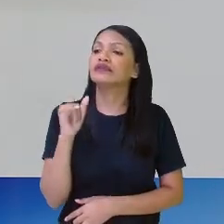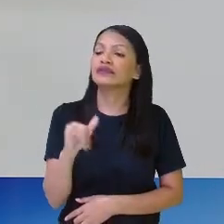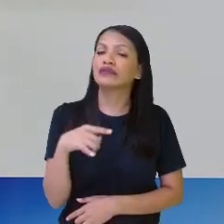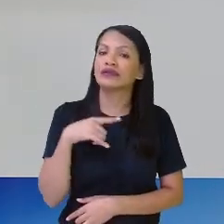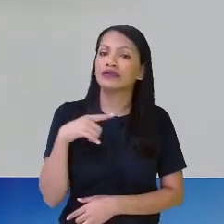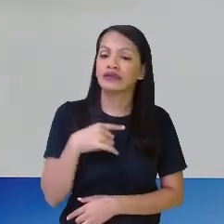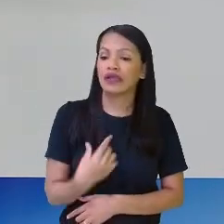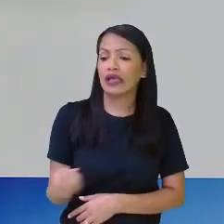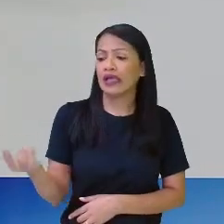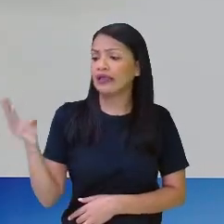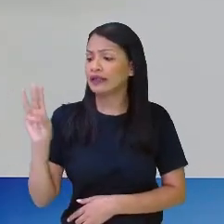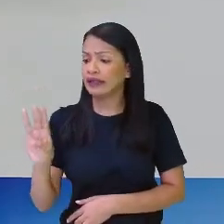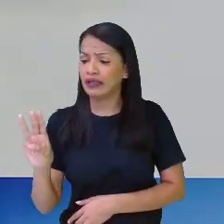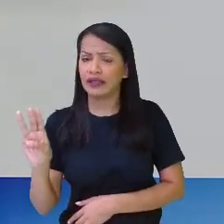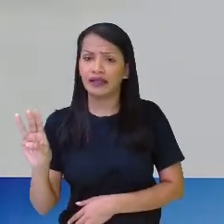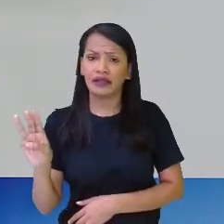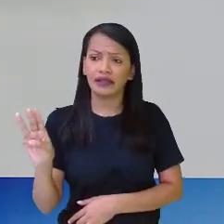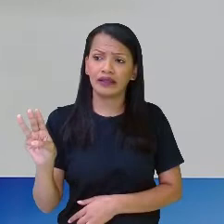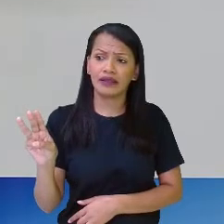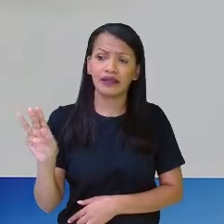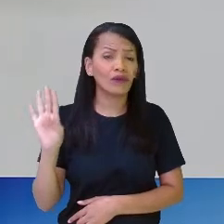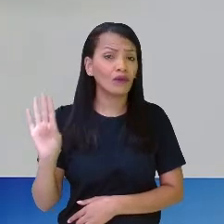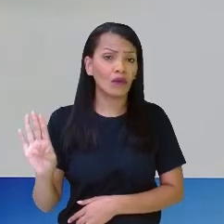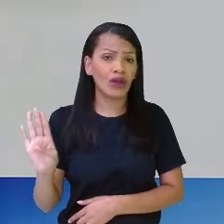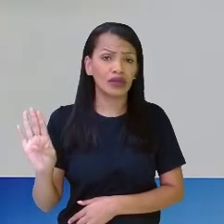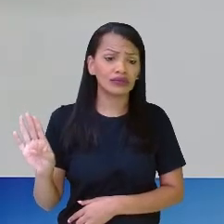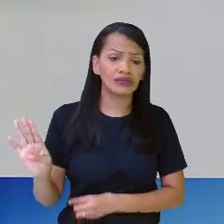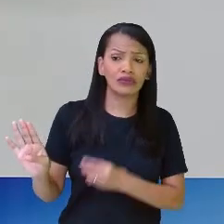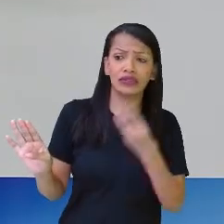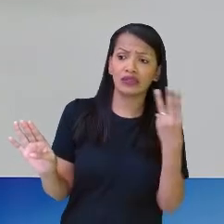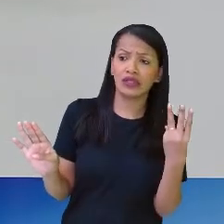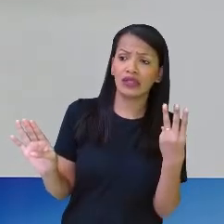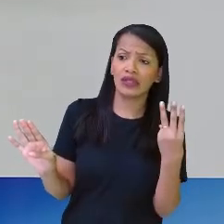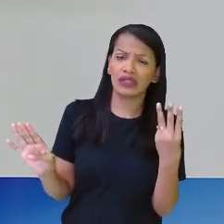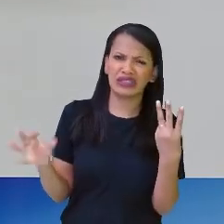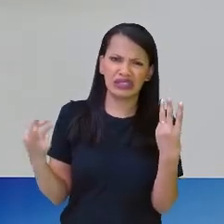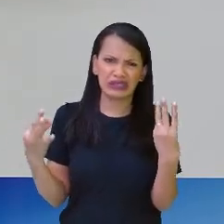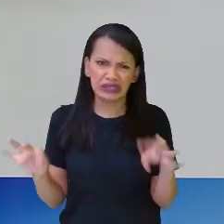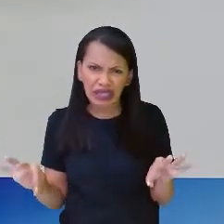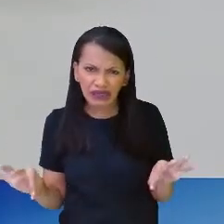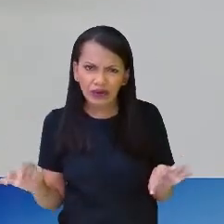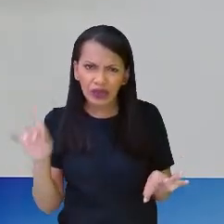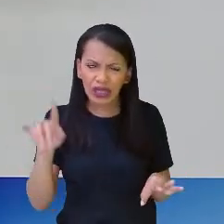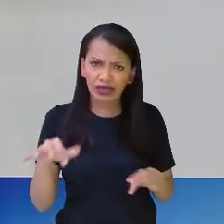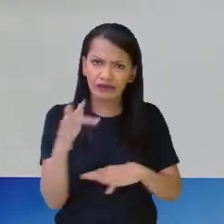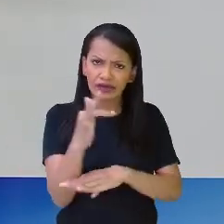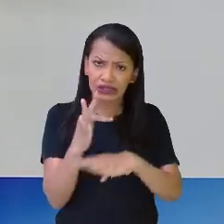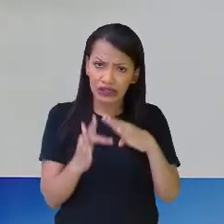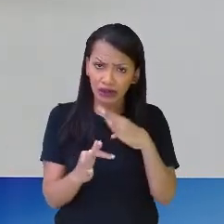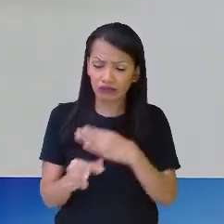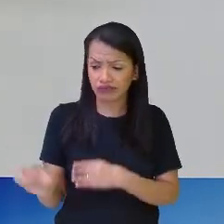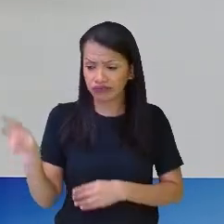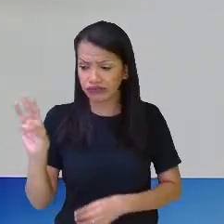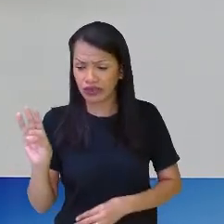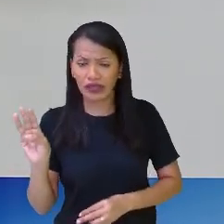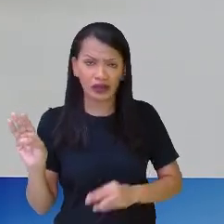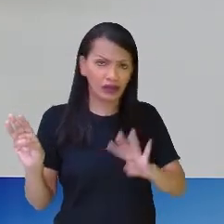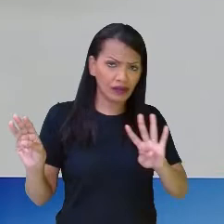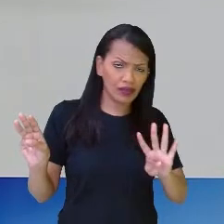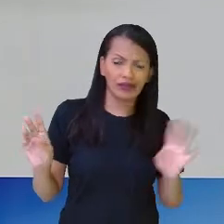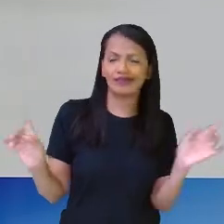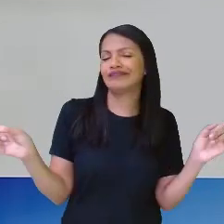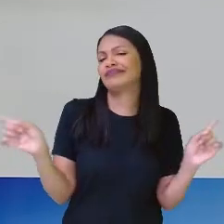tenho quatro rosas do outro, está no meio, é minha fração. Isso é uma fração do jeito que a gente está aprendendo?